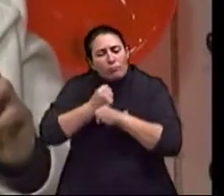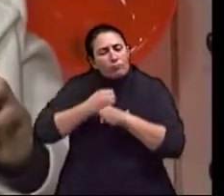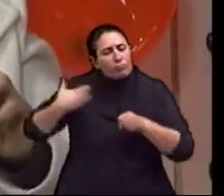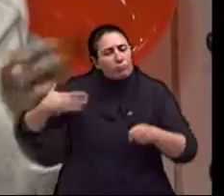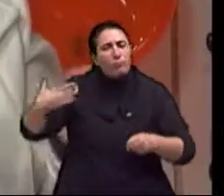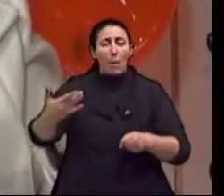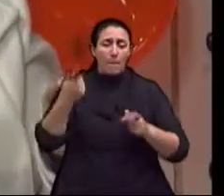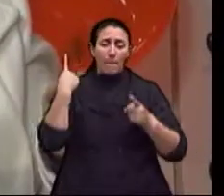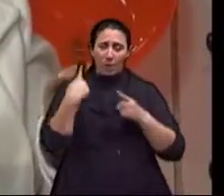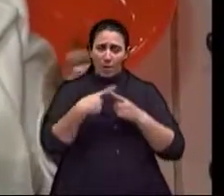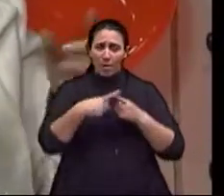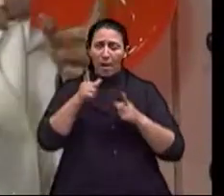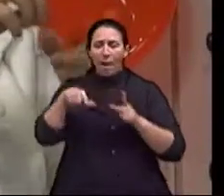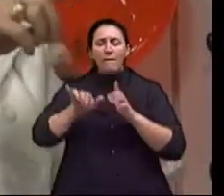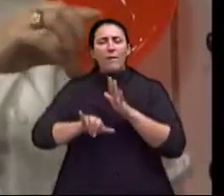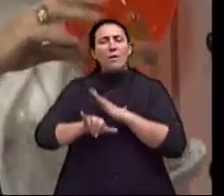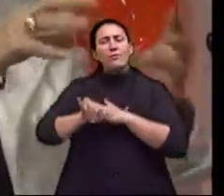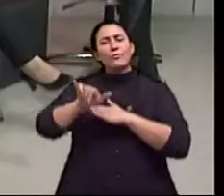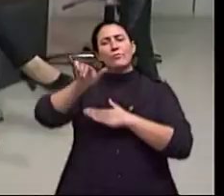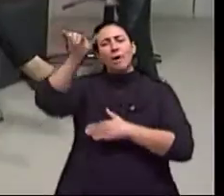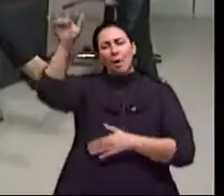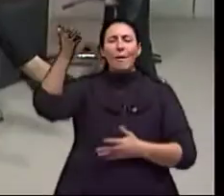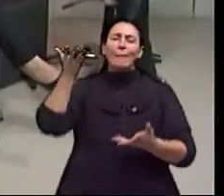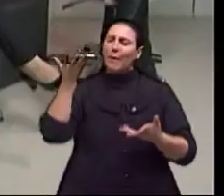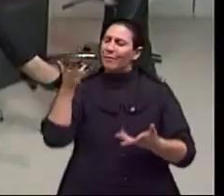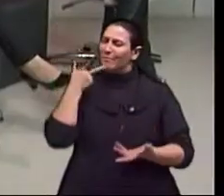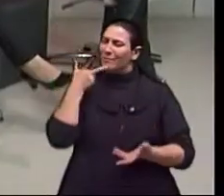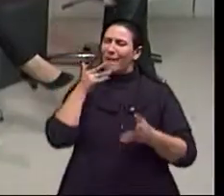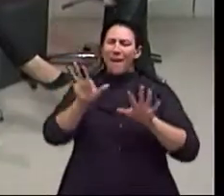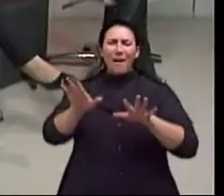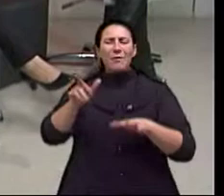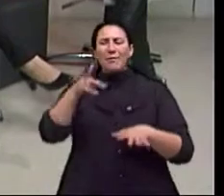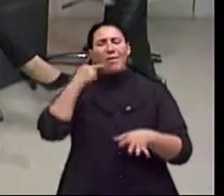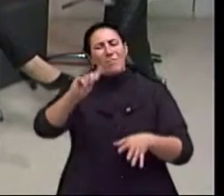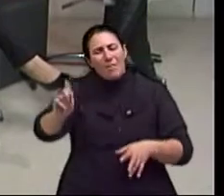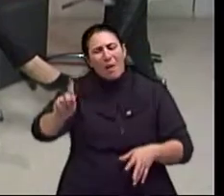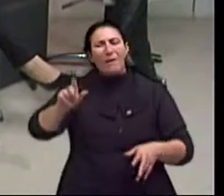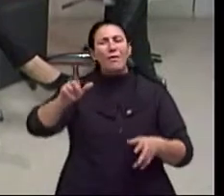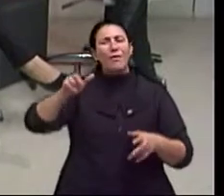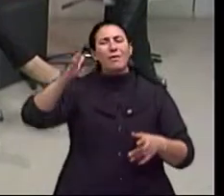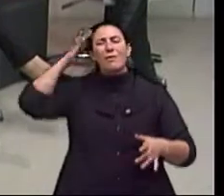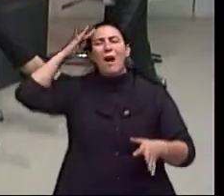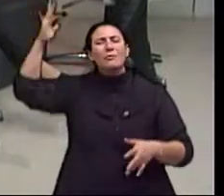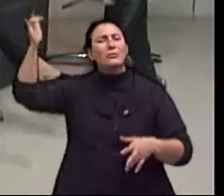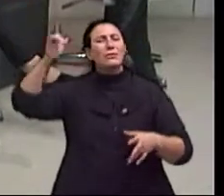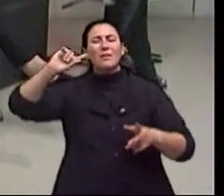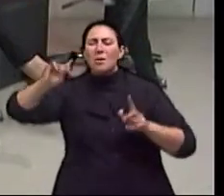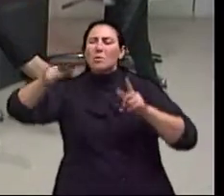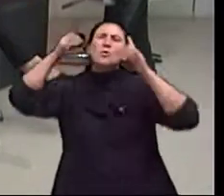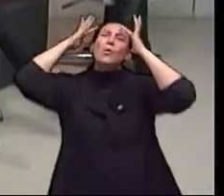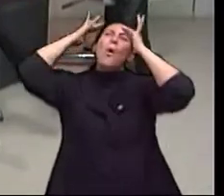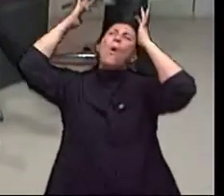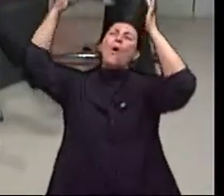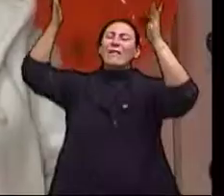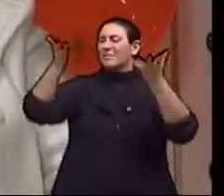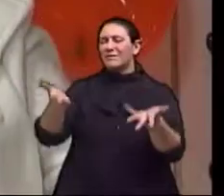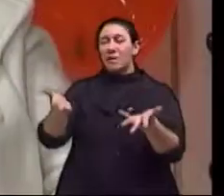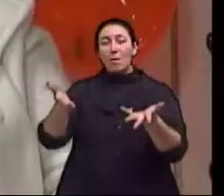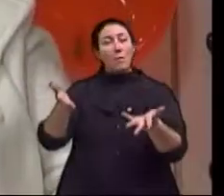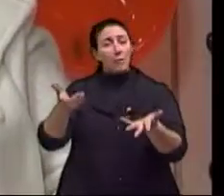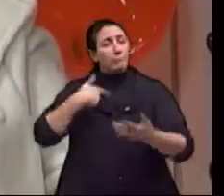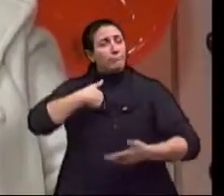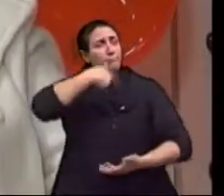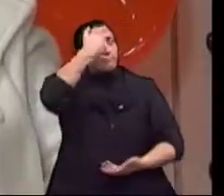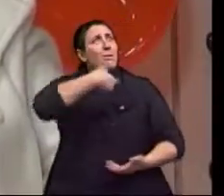dentro daquela expressão viajar, que os jovens dizem, pô, cara, não viaja, Quer dizer, não fantasia, não sonha. Para o homem